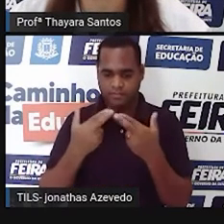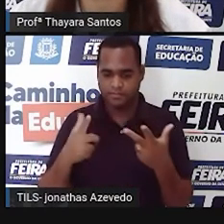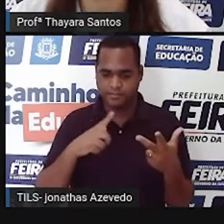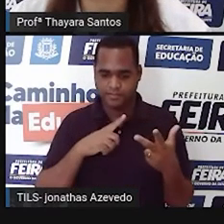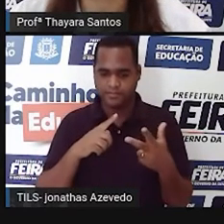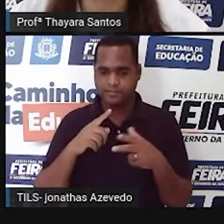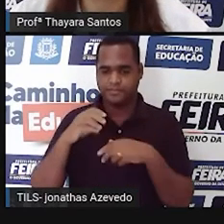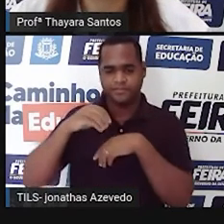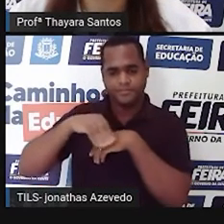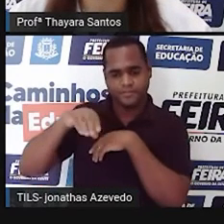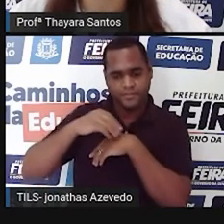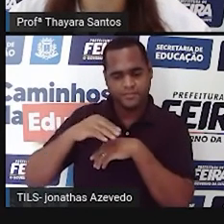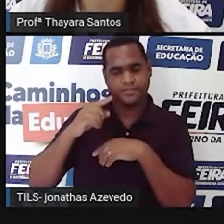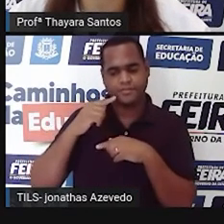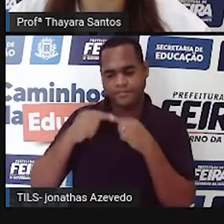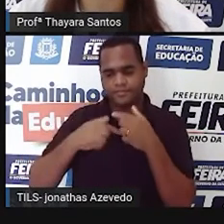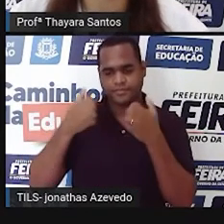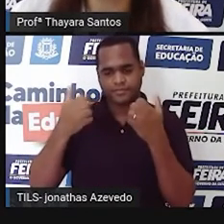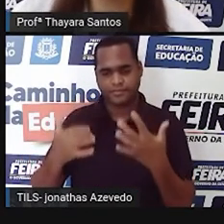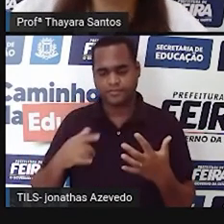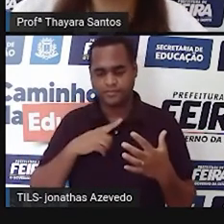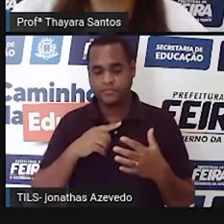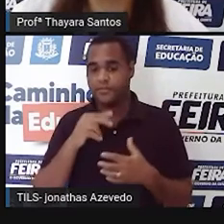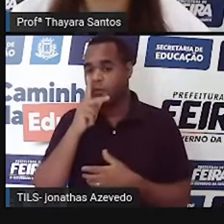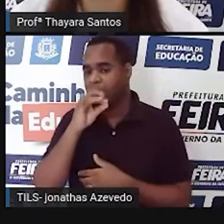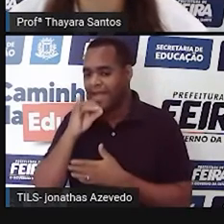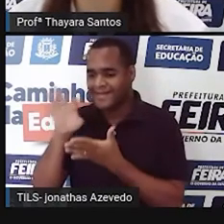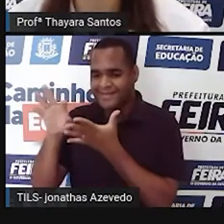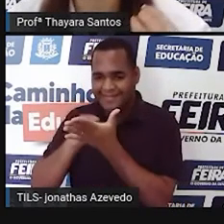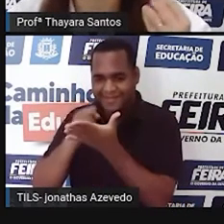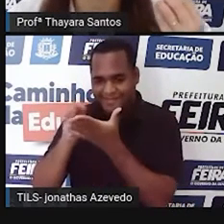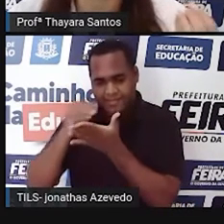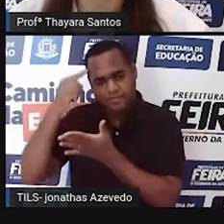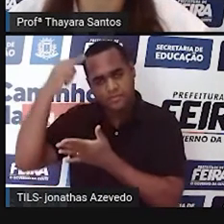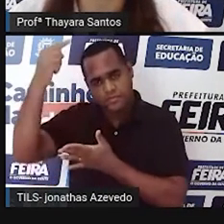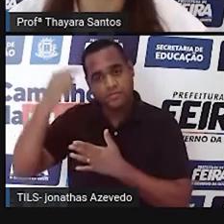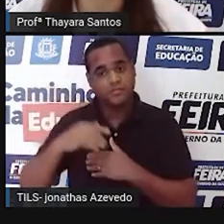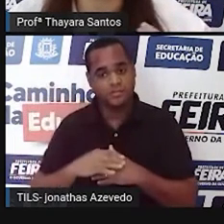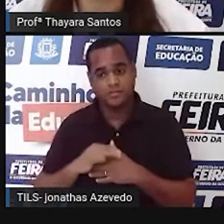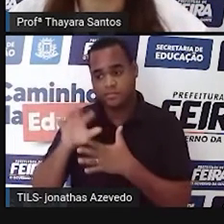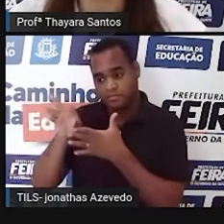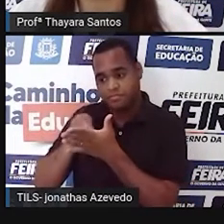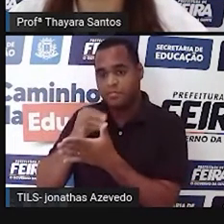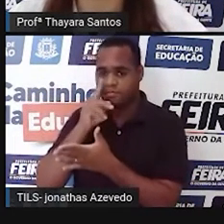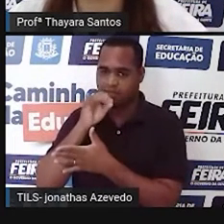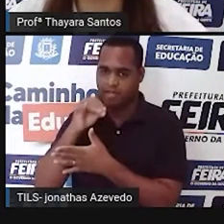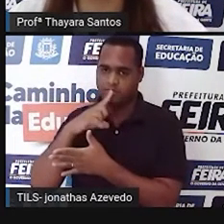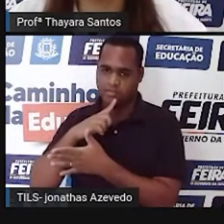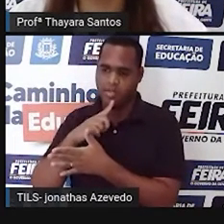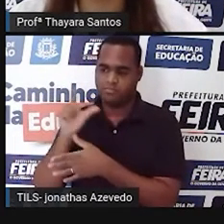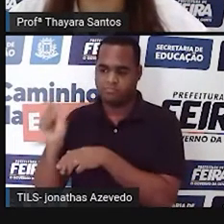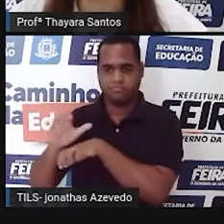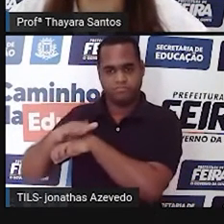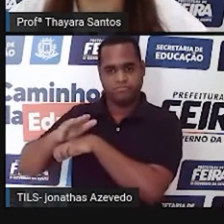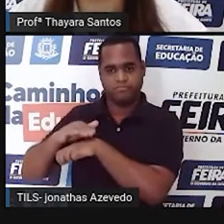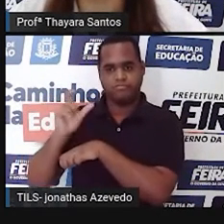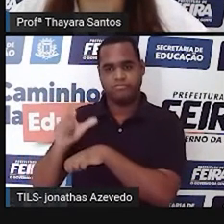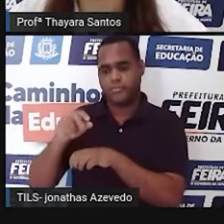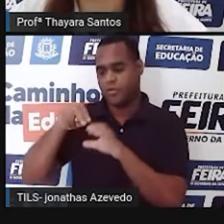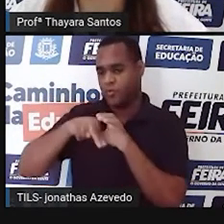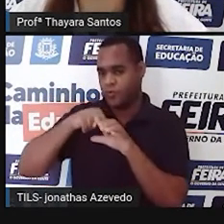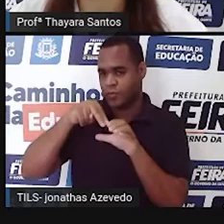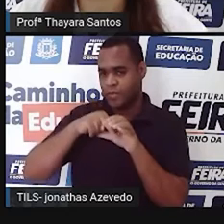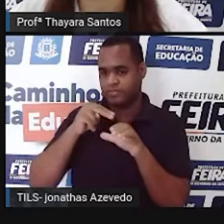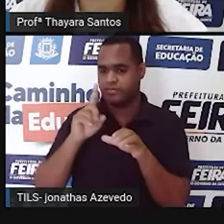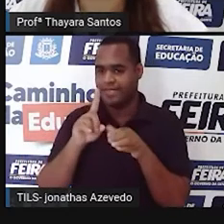informações genéticas que foram herdadas do pai. Então, toda a informação genética herdada do pai está aqui no núcleo